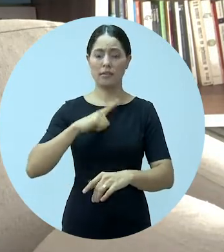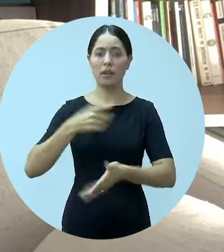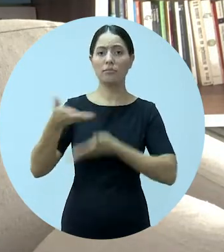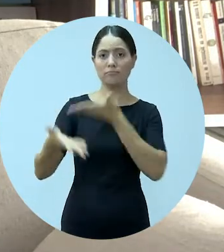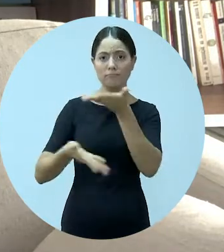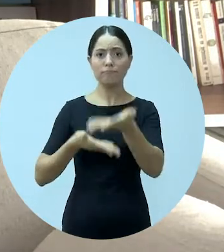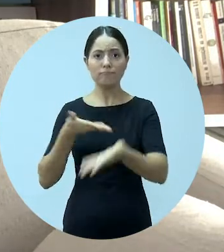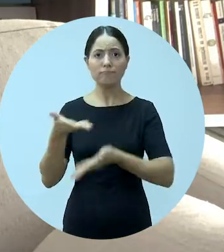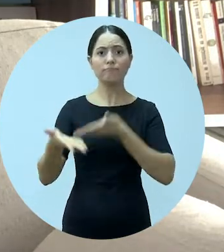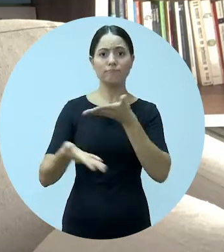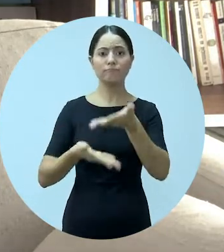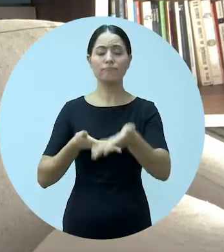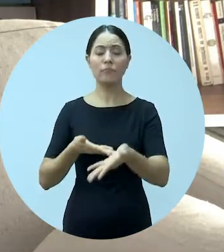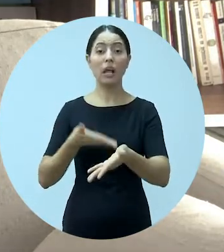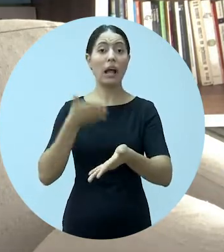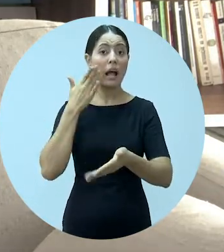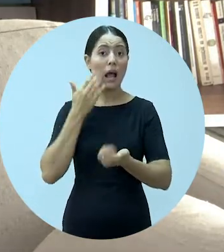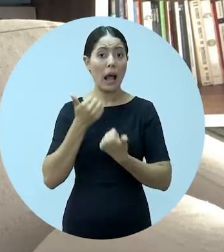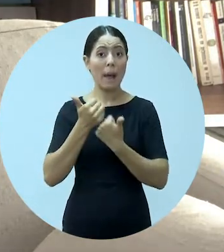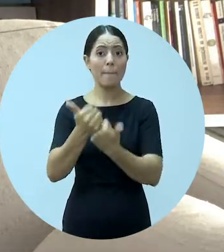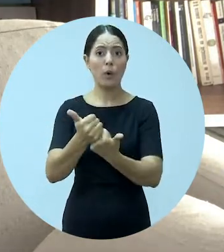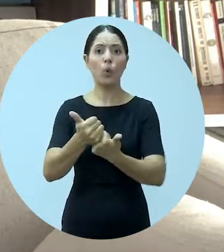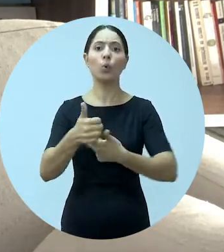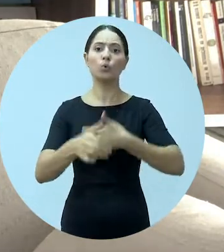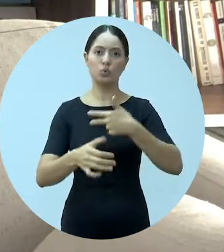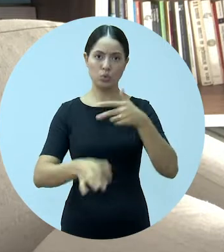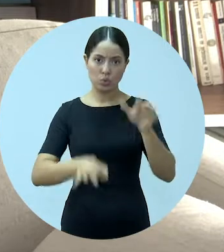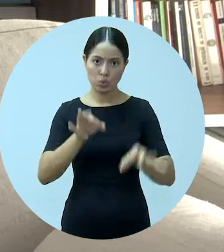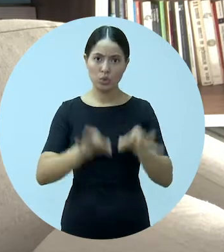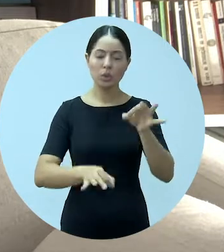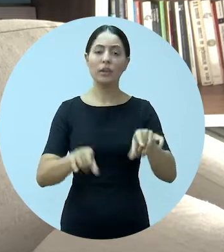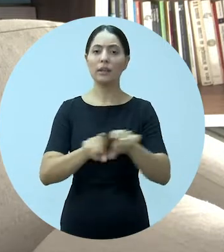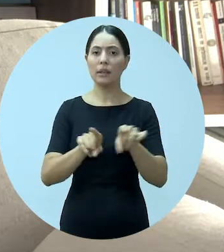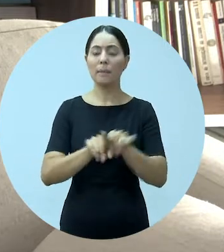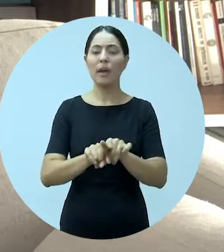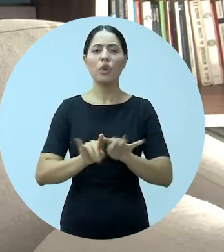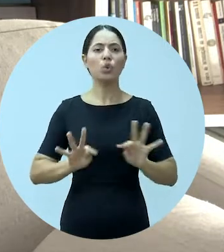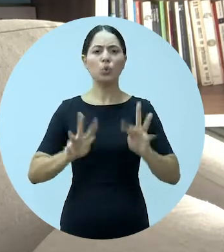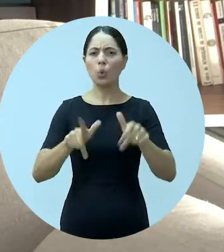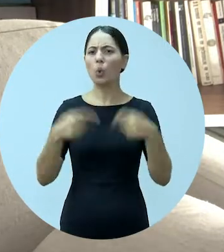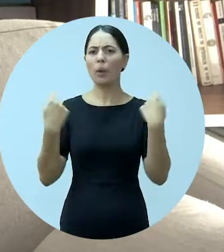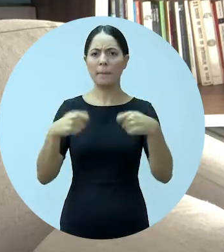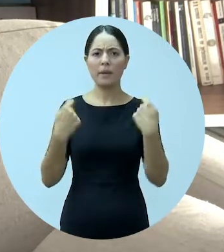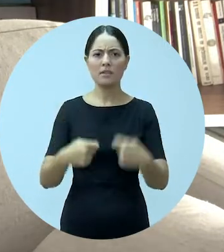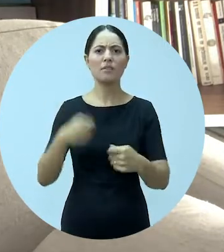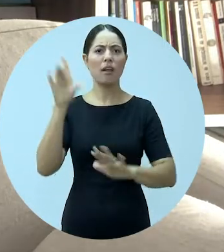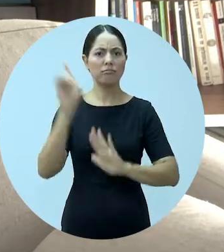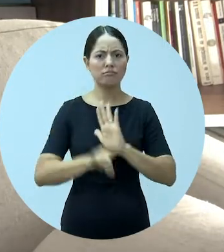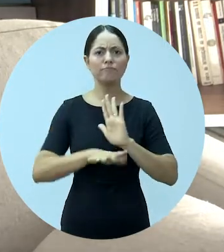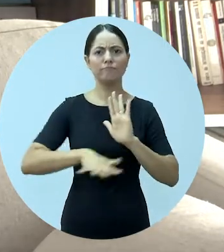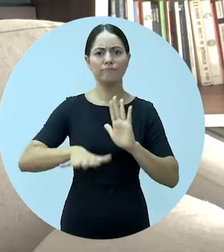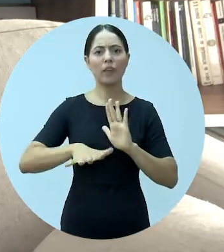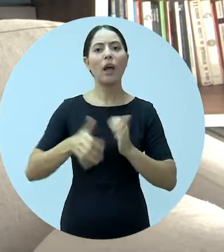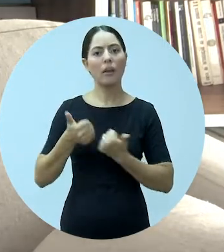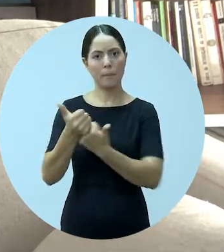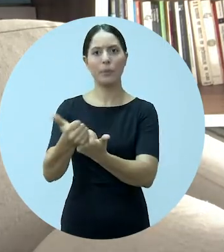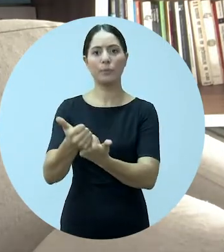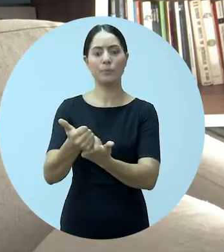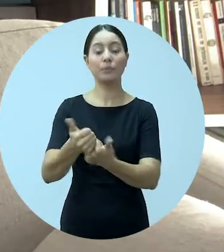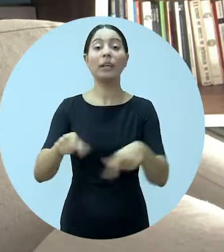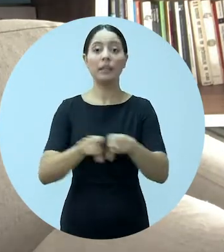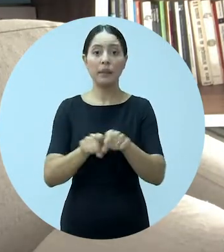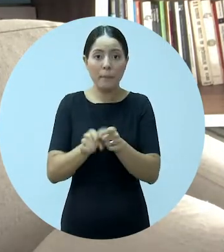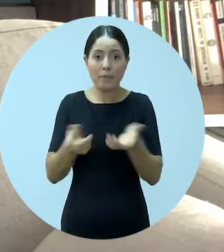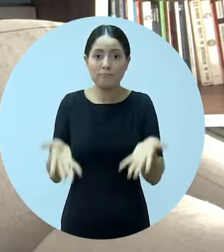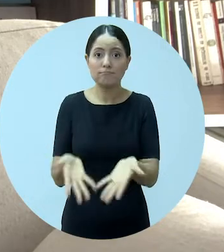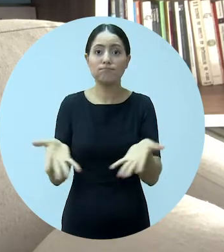e acompanhando, oferecendo apoio jurídico para o que for necessário, inclusive estimulando, falando daquilo que nós estamos